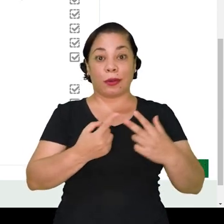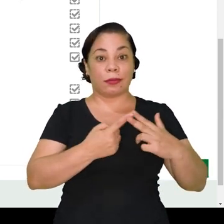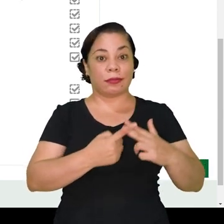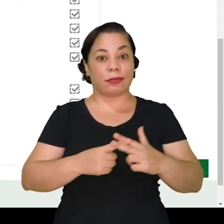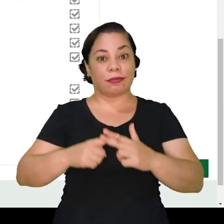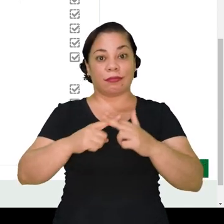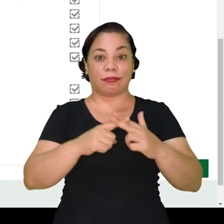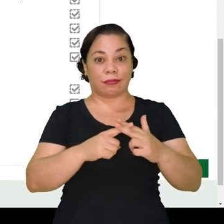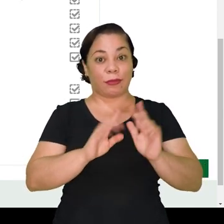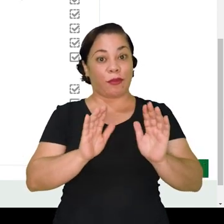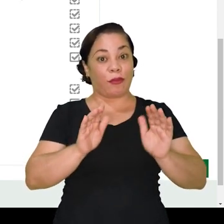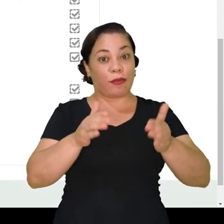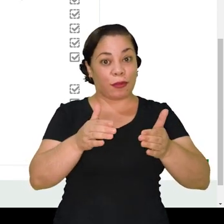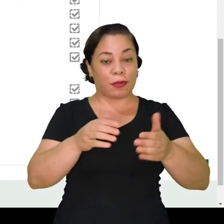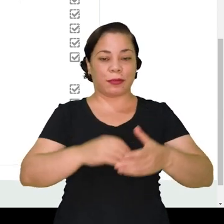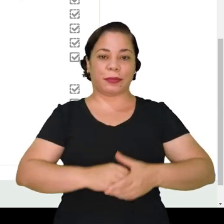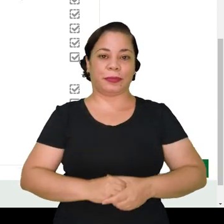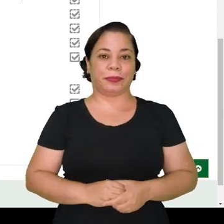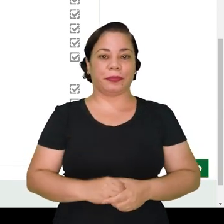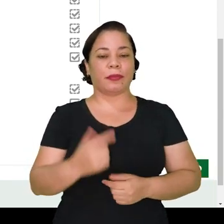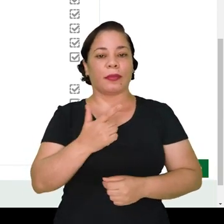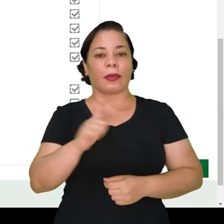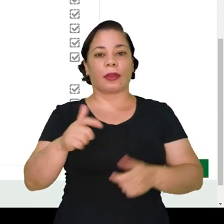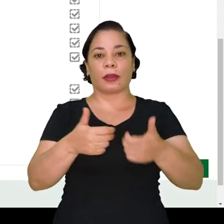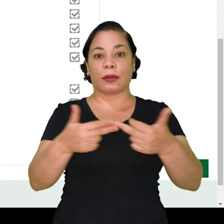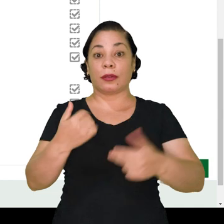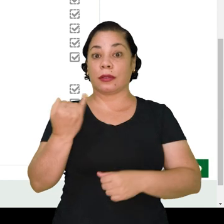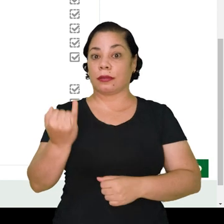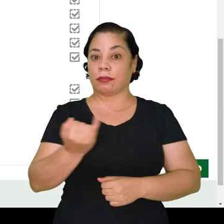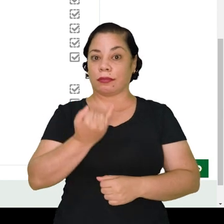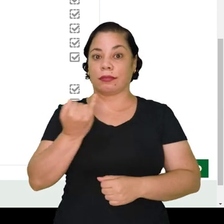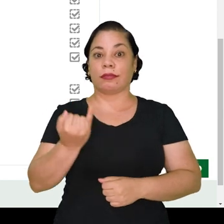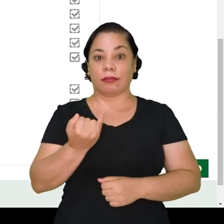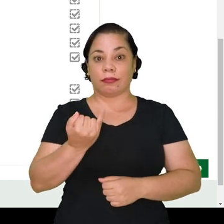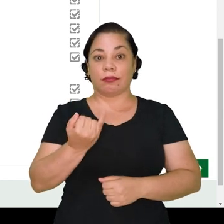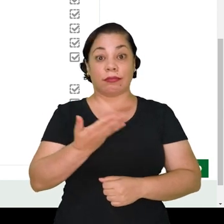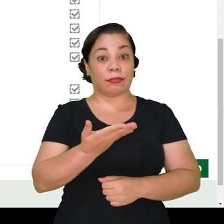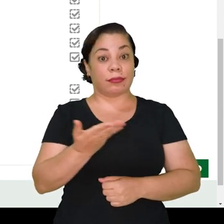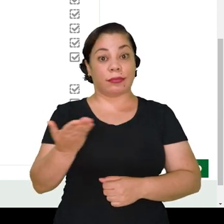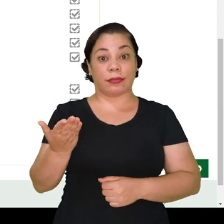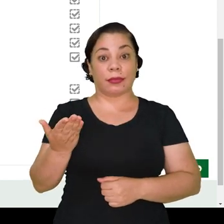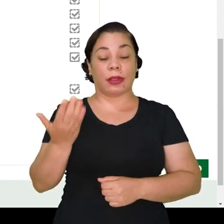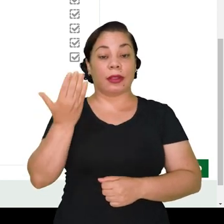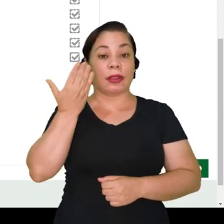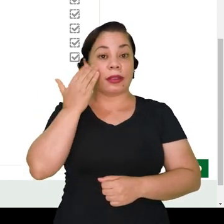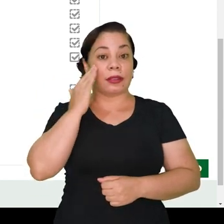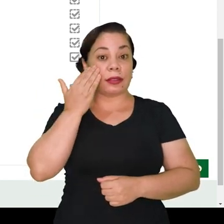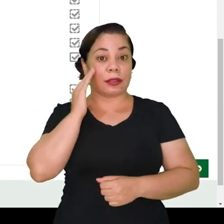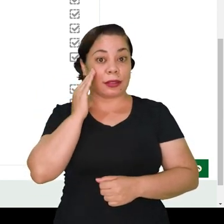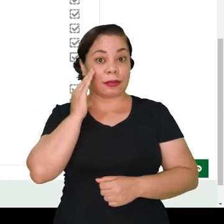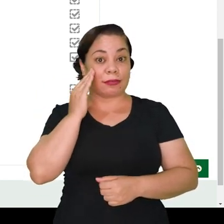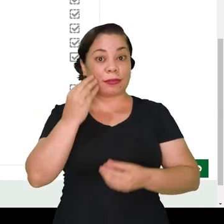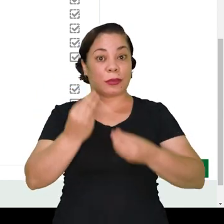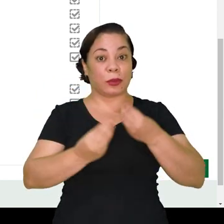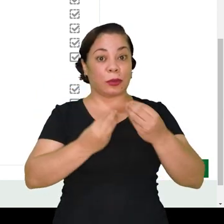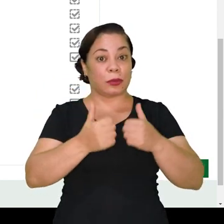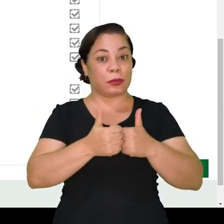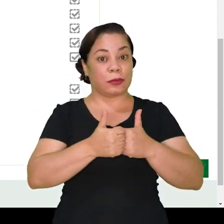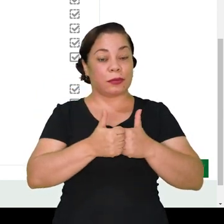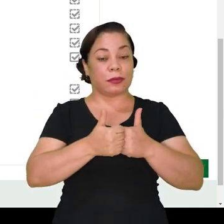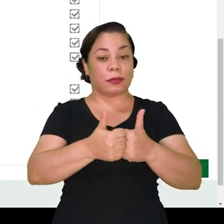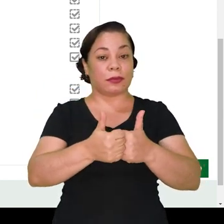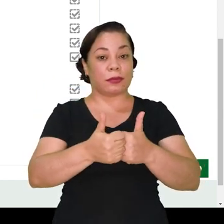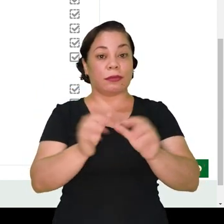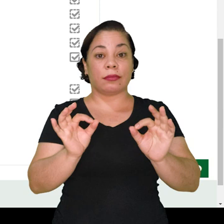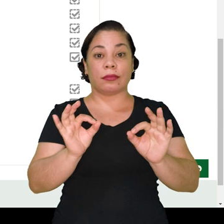como tiver configurado esse fórum. Uma outra coisa importante de você compreender com relação